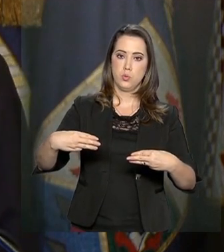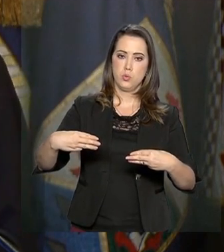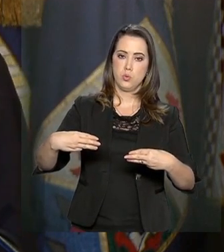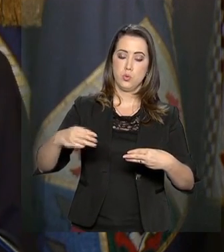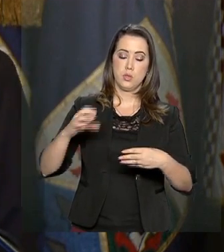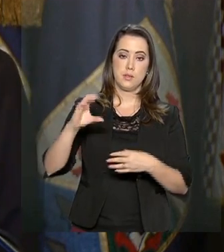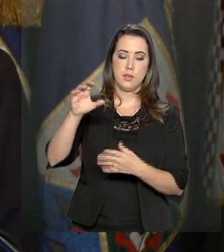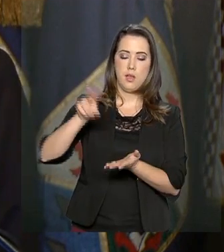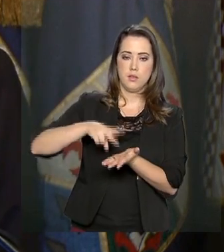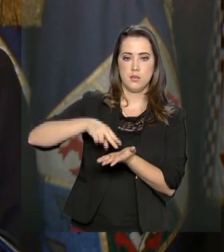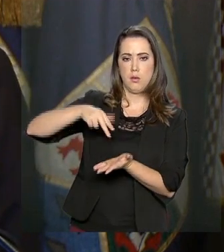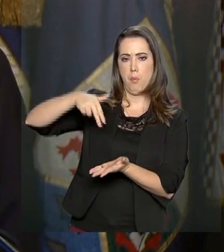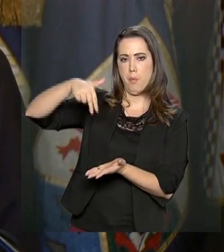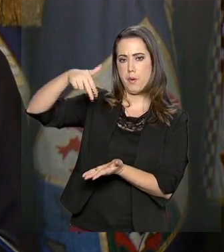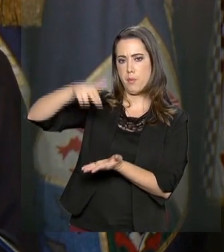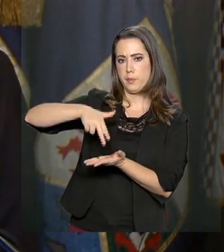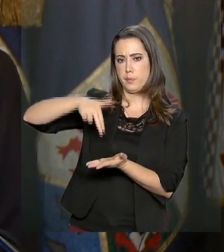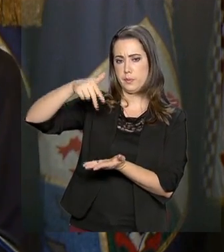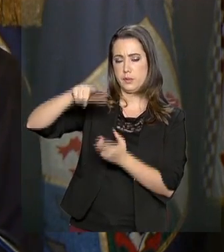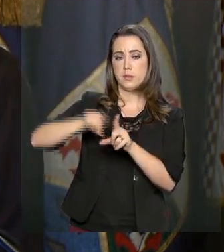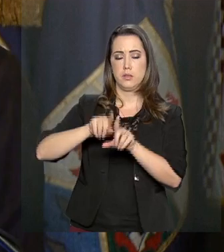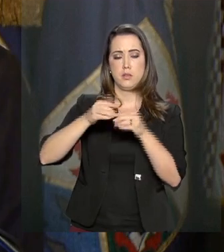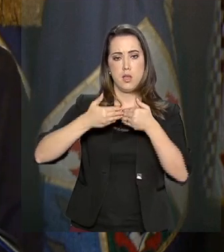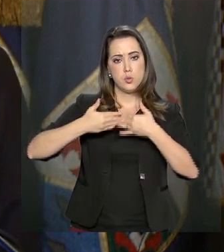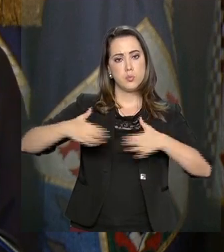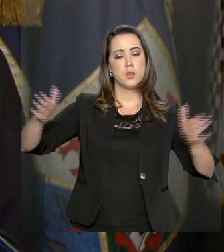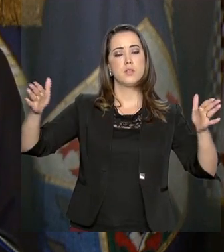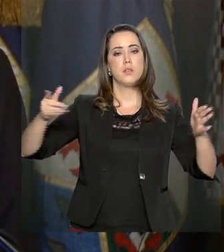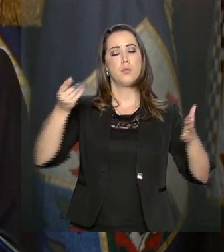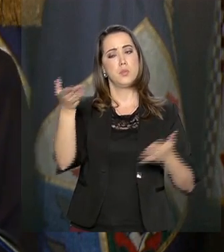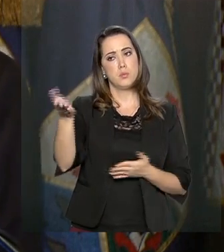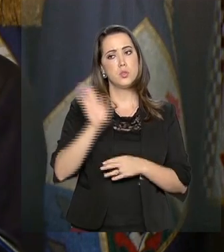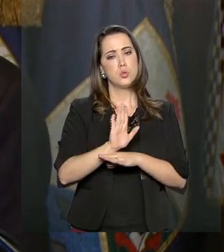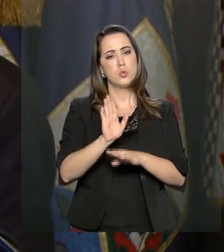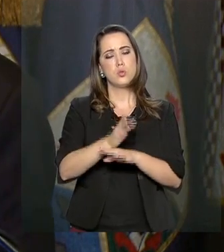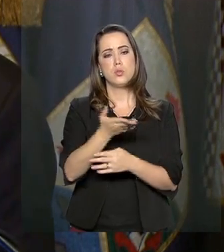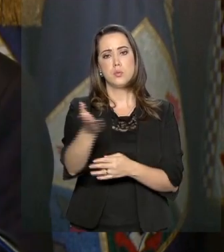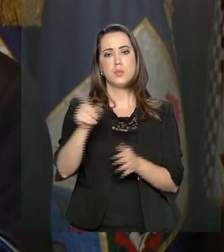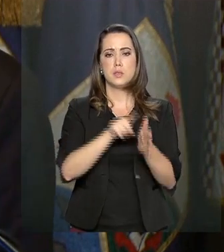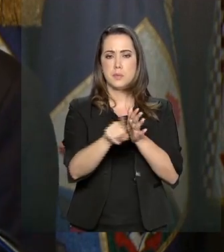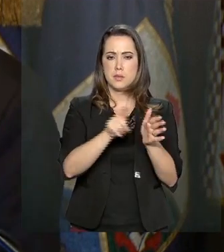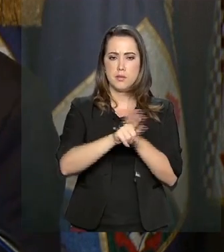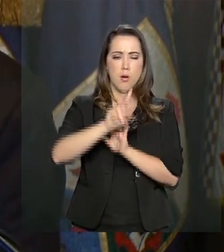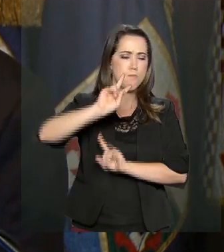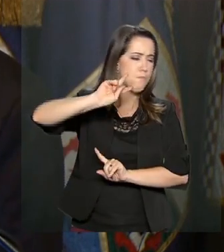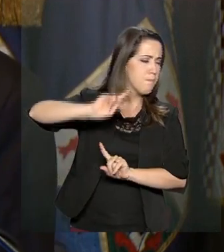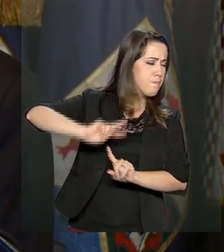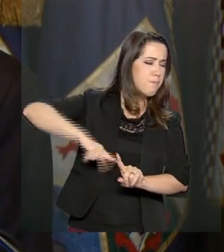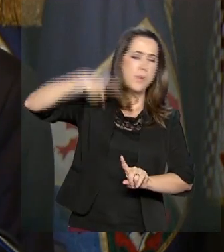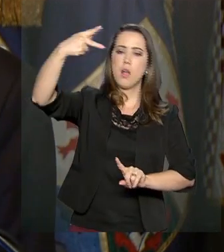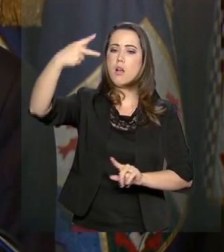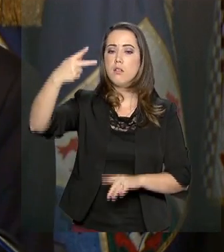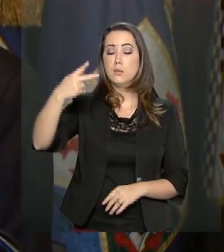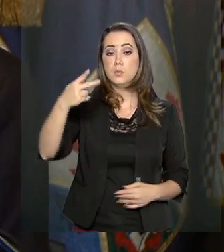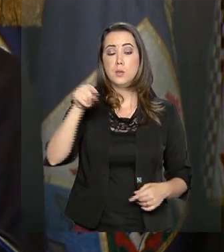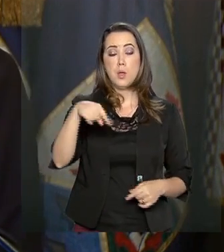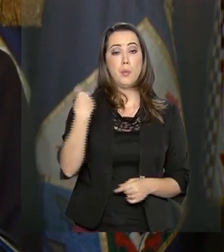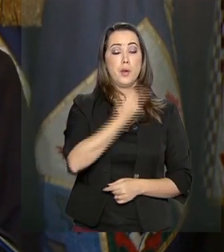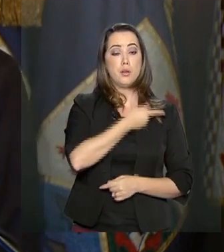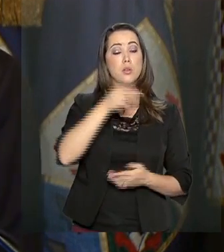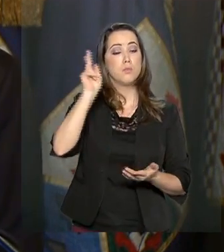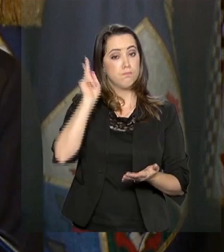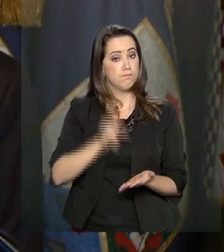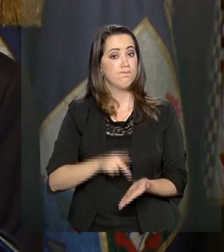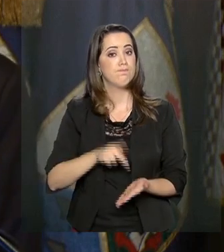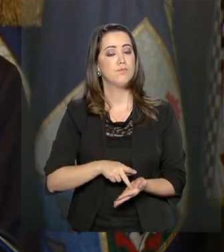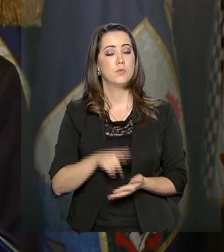está de braços abertos para que nós possamos colaborar com os senhores para que essa pesquisa aqui seja catapultada, lá para cima, para nós realmente